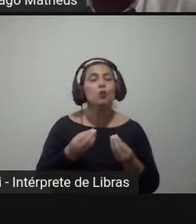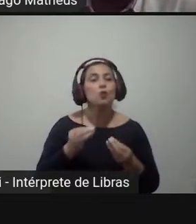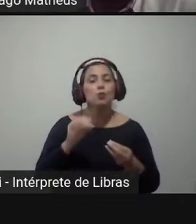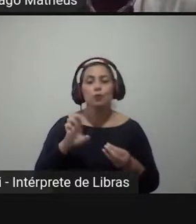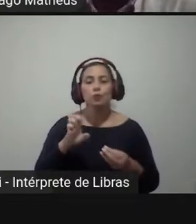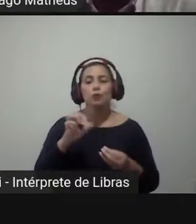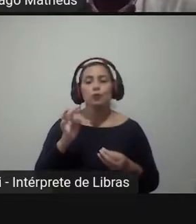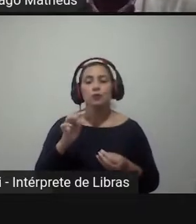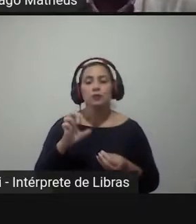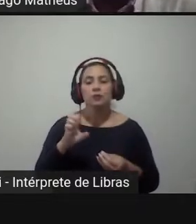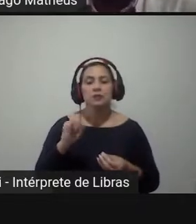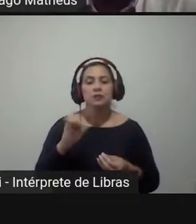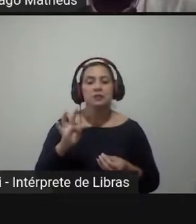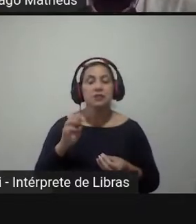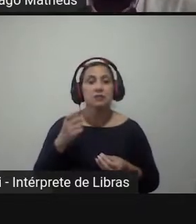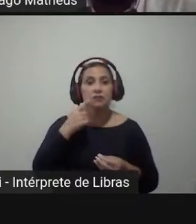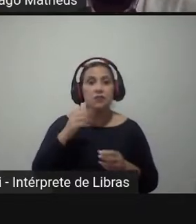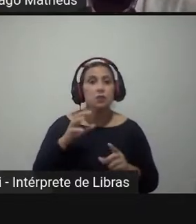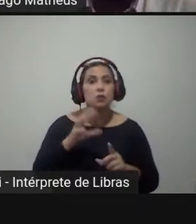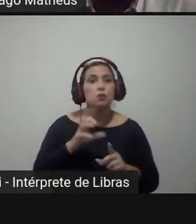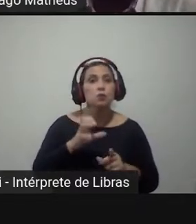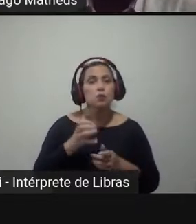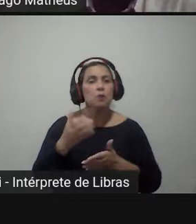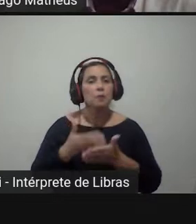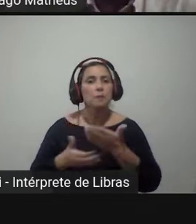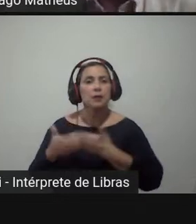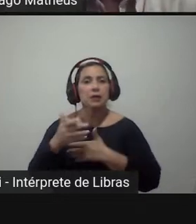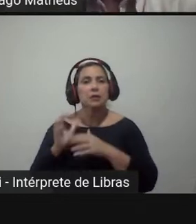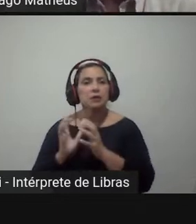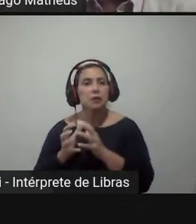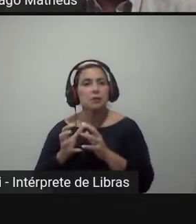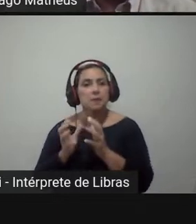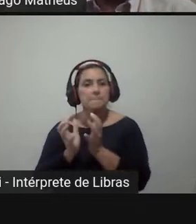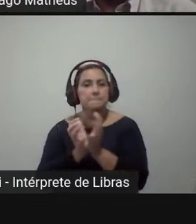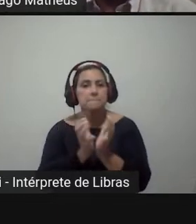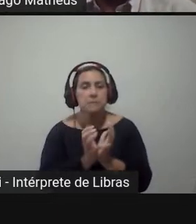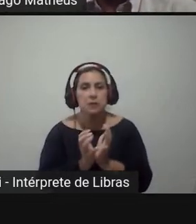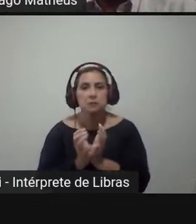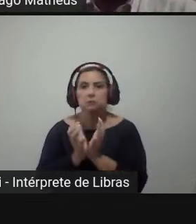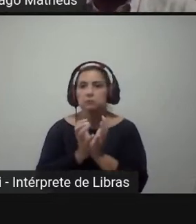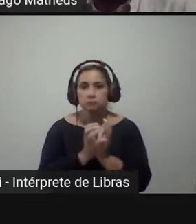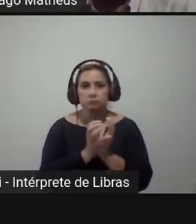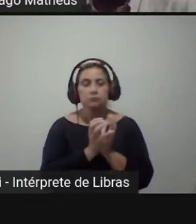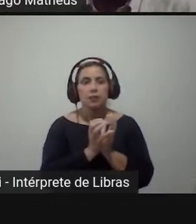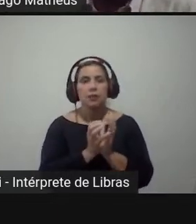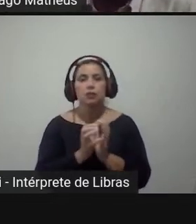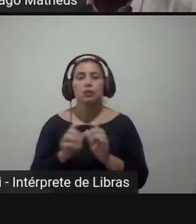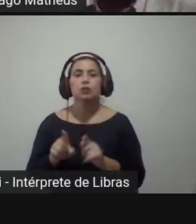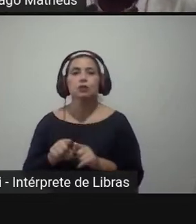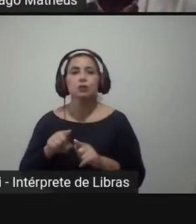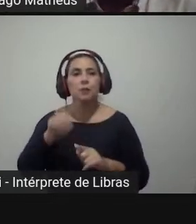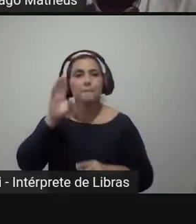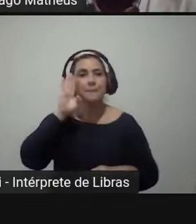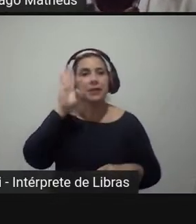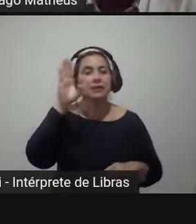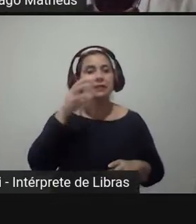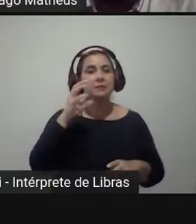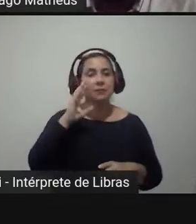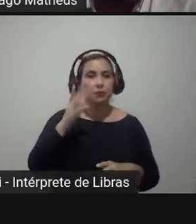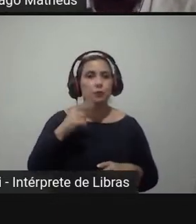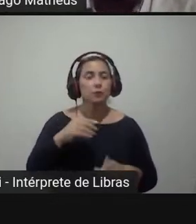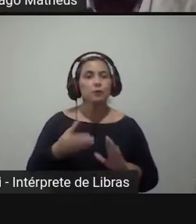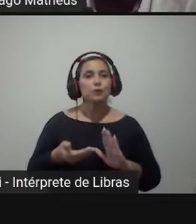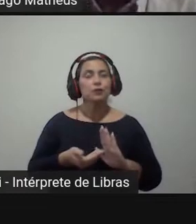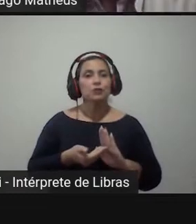relaciona com a nossa fragmentação partidária, com a fragmentação partidária em particular da Câmara dos Deputados, e a